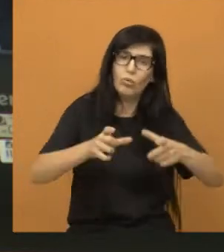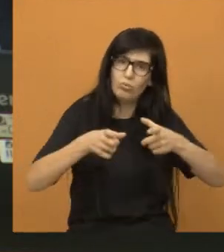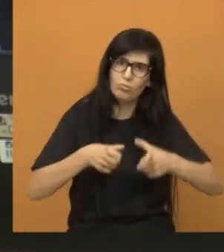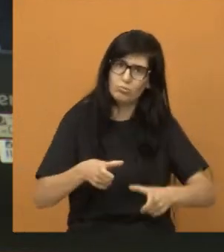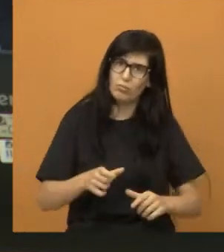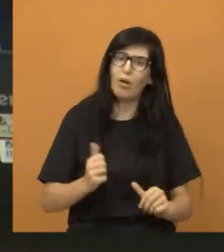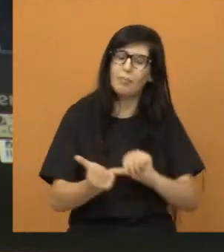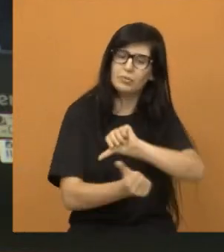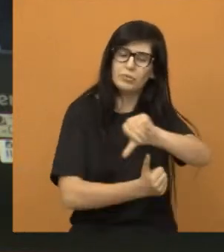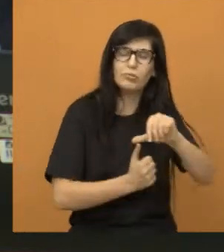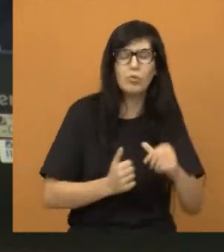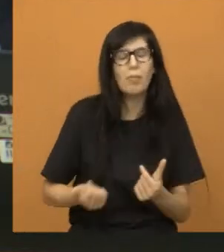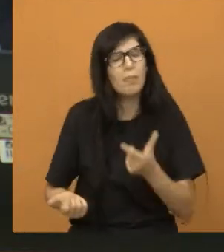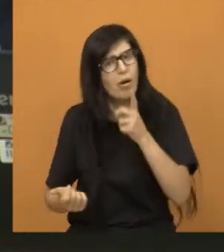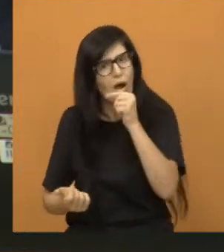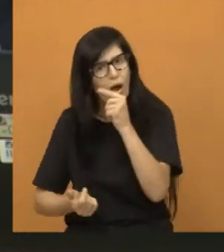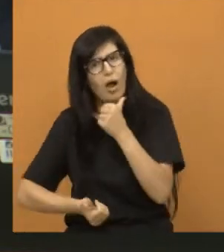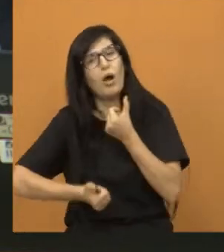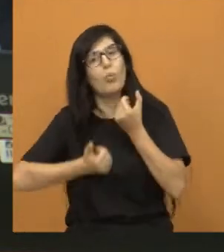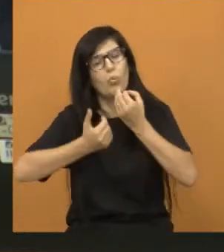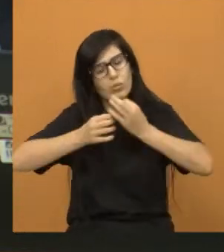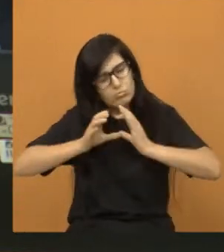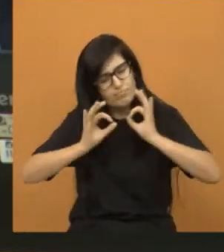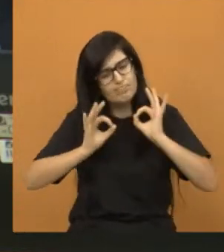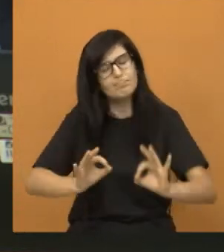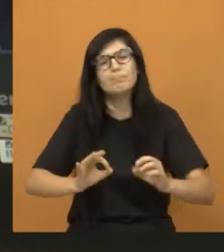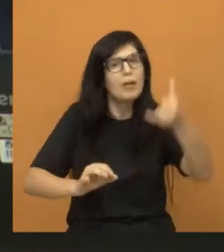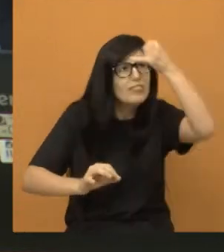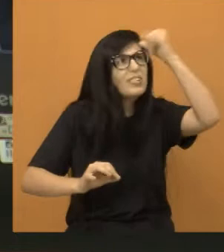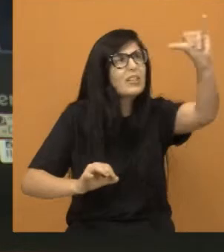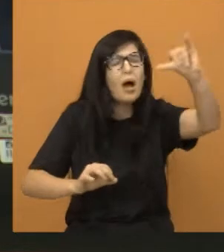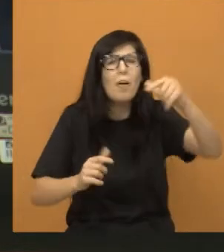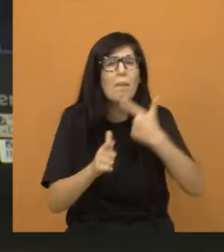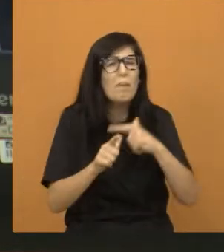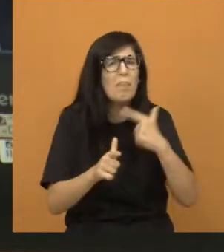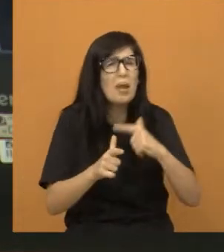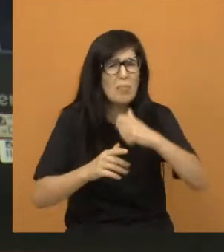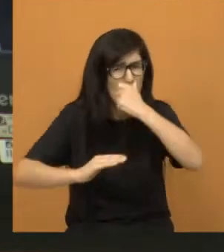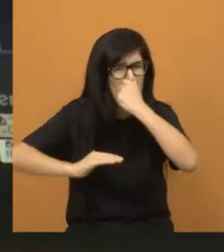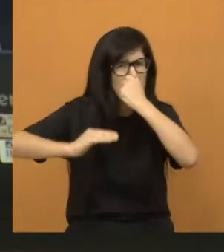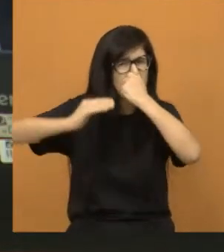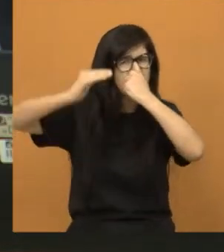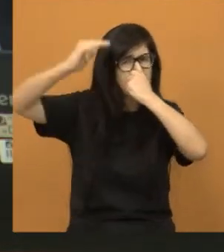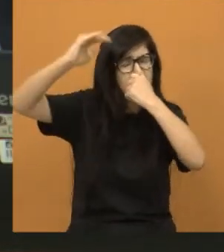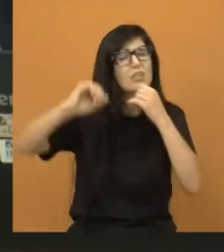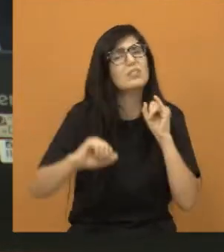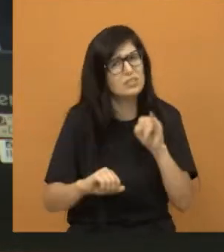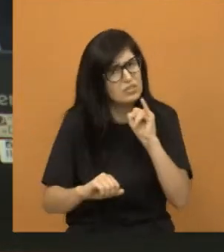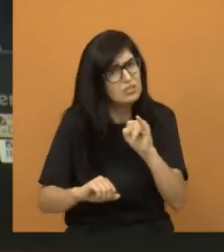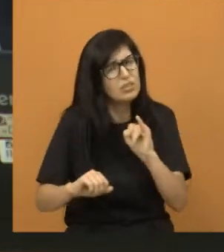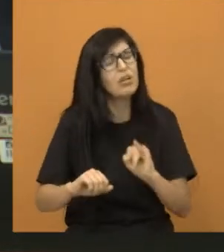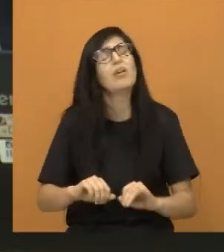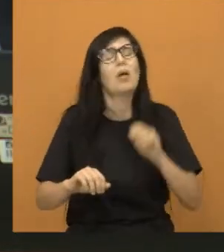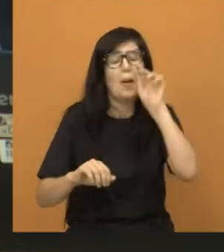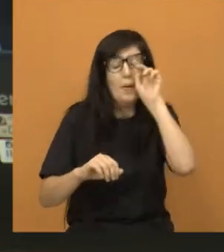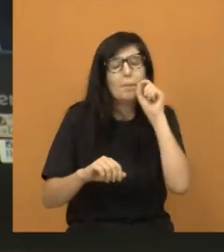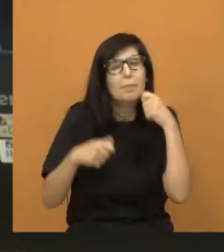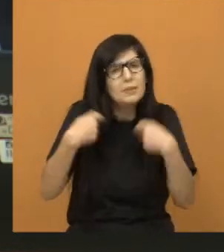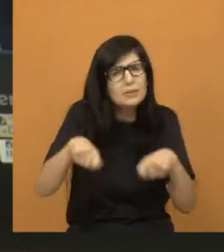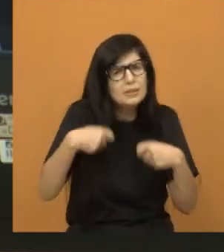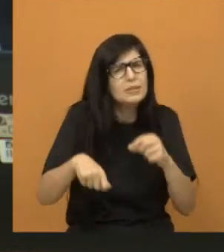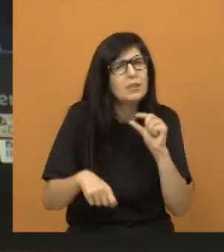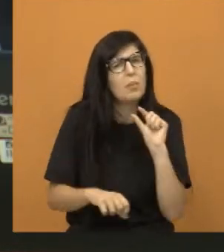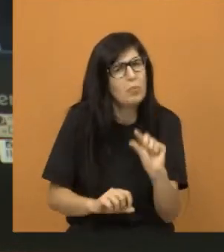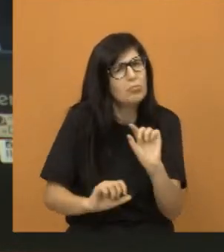palavra do prefeito Isaías Santana e também que estão esperando faz muito tempo. Então, gente está aguardando que esse ano,